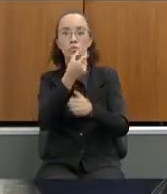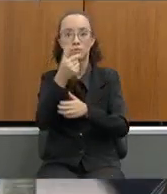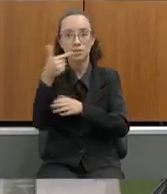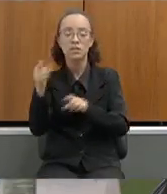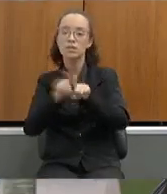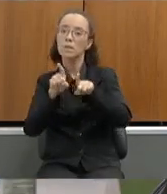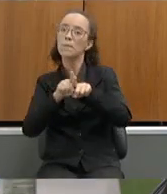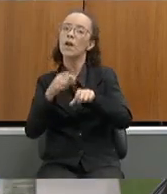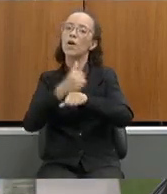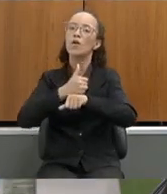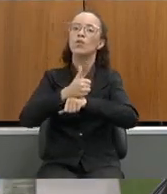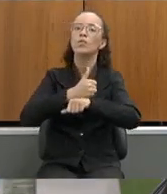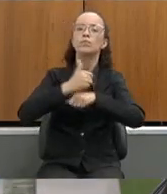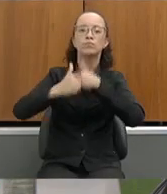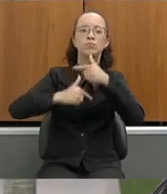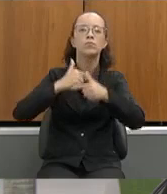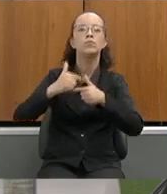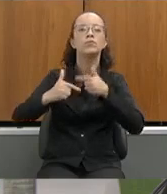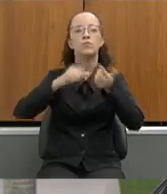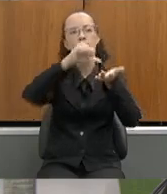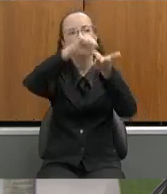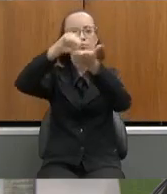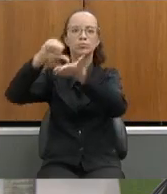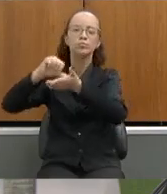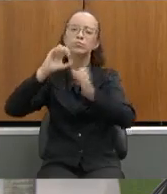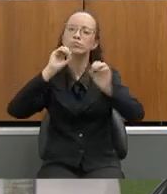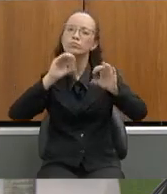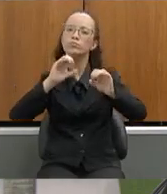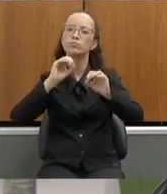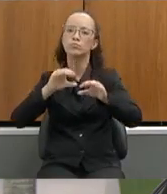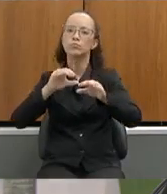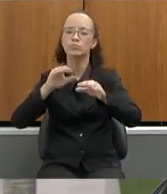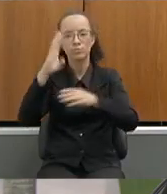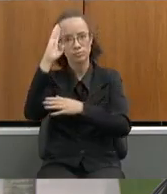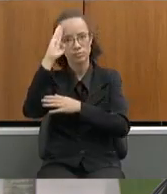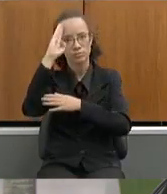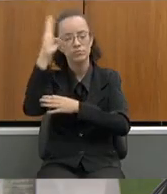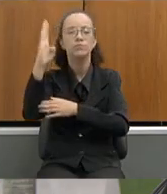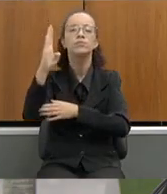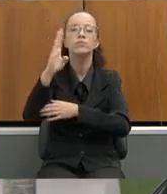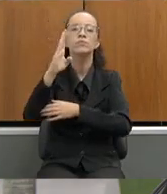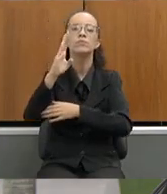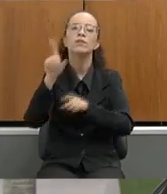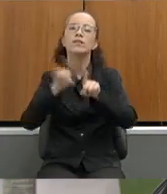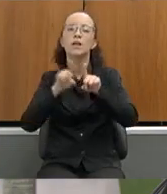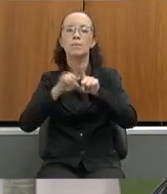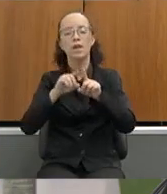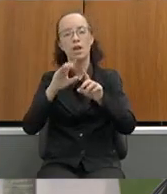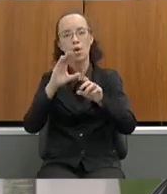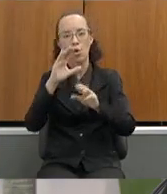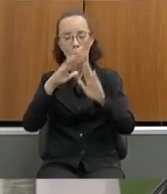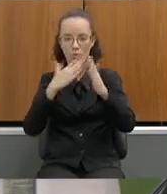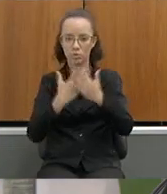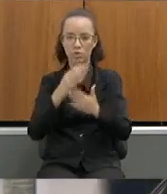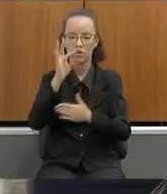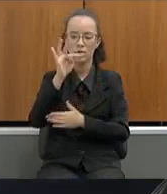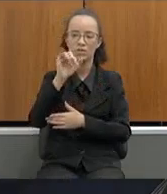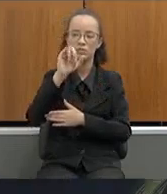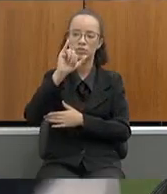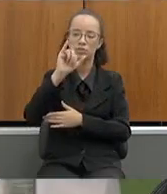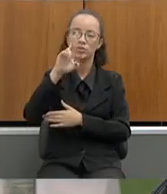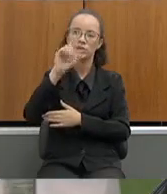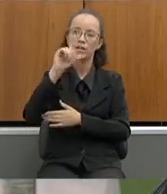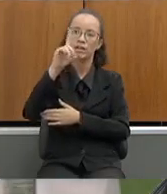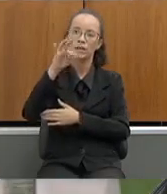profissionais em exercício na superintendência regionais de ensino e órgão central Fundação Helena Antipof Colégio Tiradentes tendo em vista o saldo financeiro